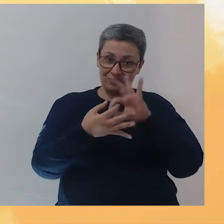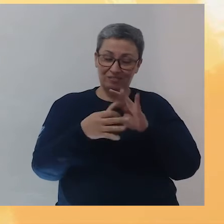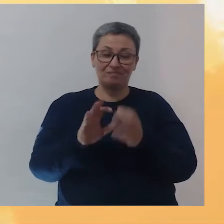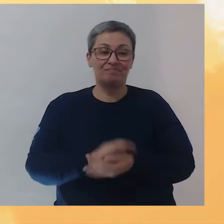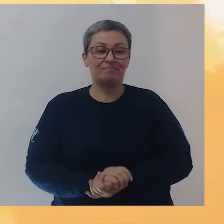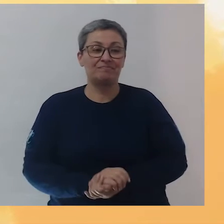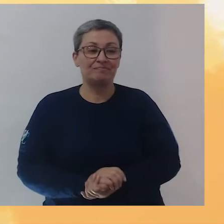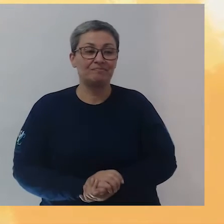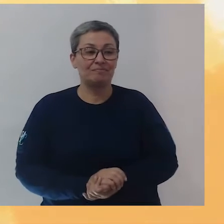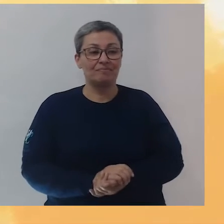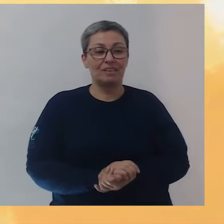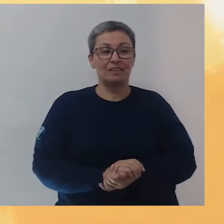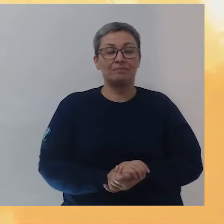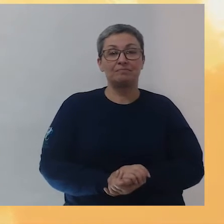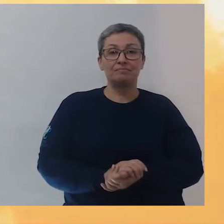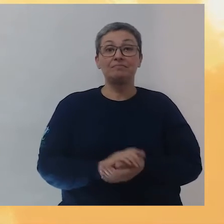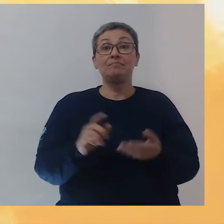Olímpicos.